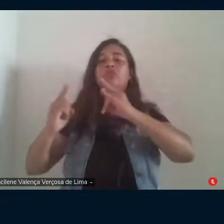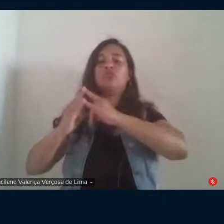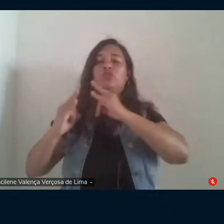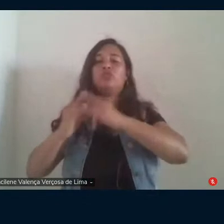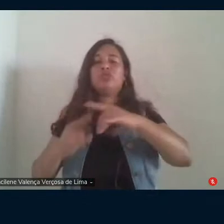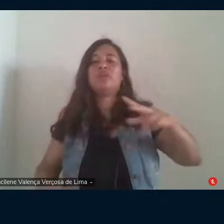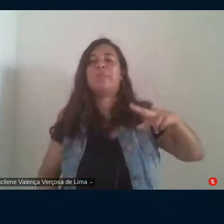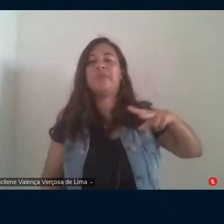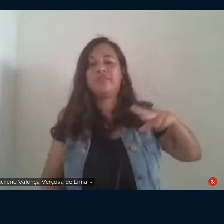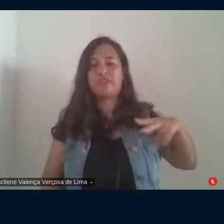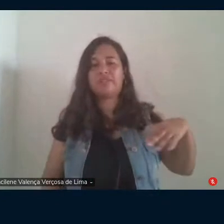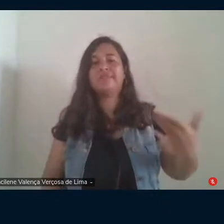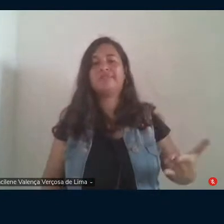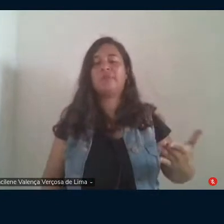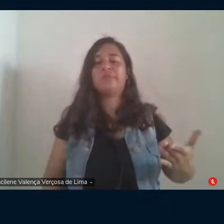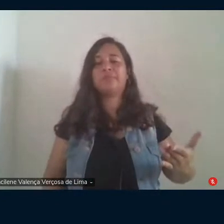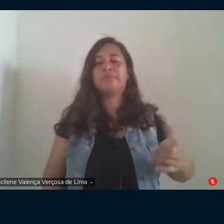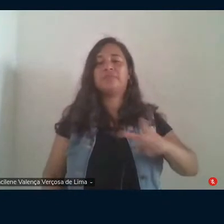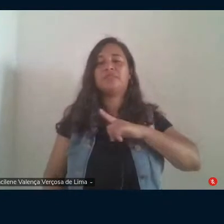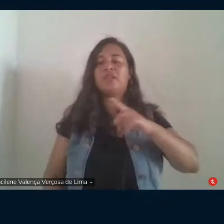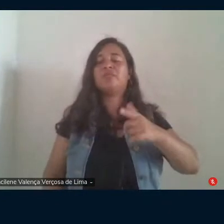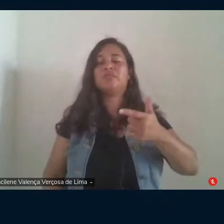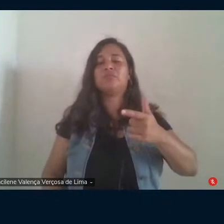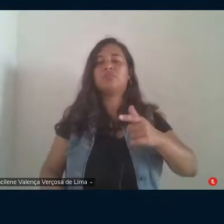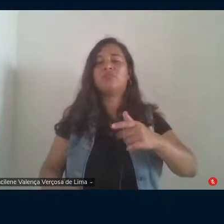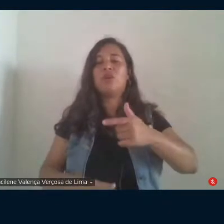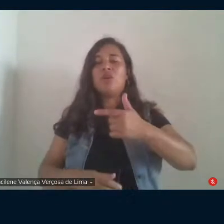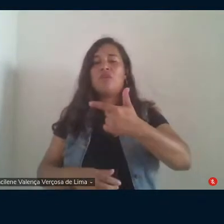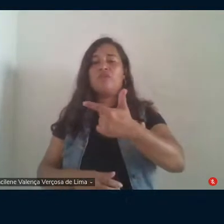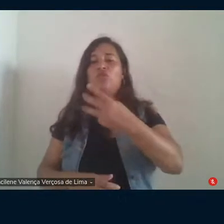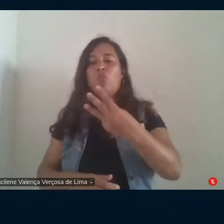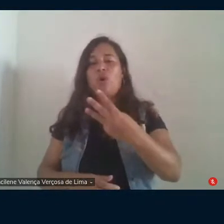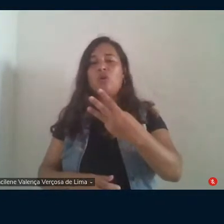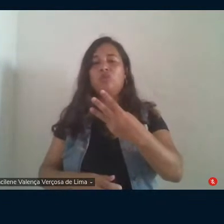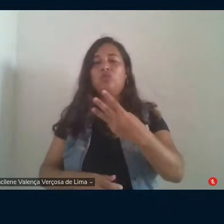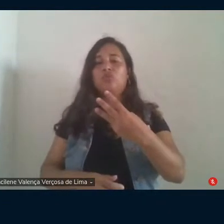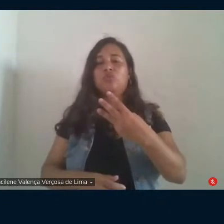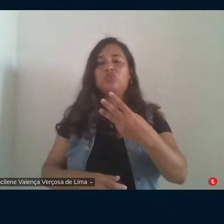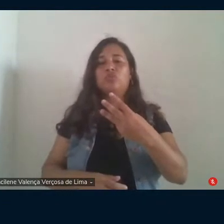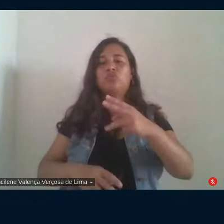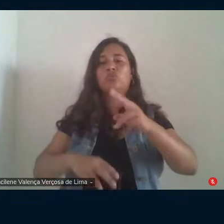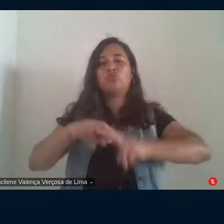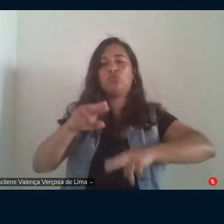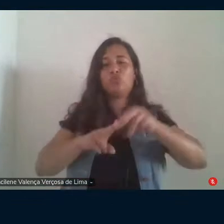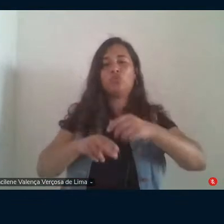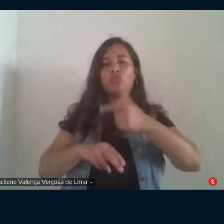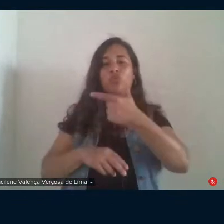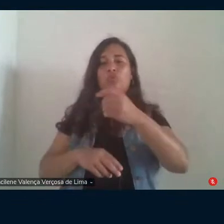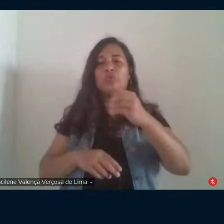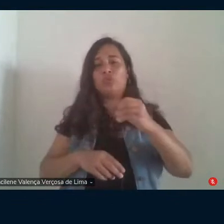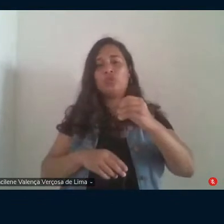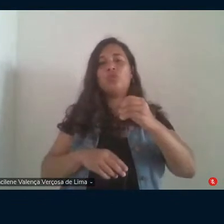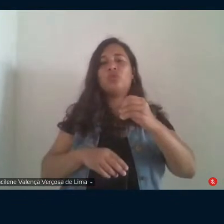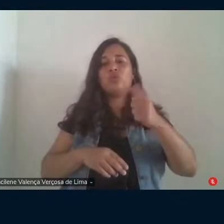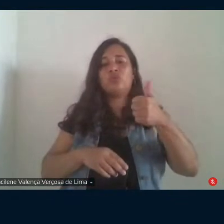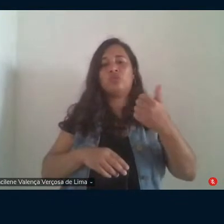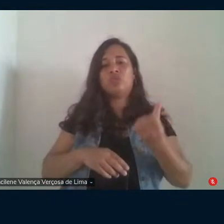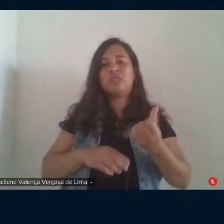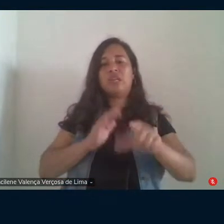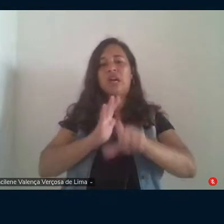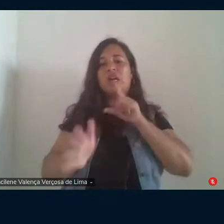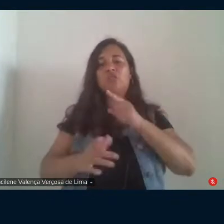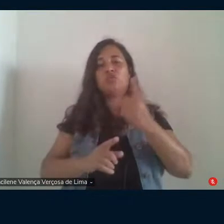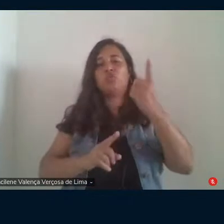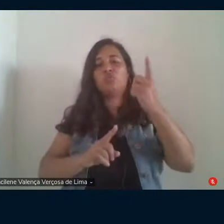no editorial do dia 24 de junho de 2016 pouco antes de um mês um